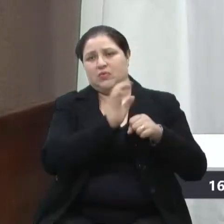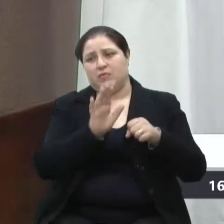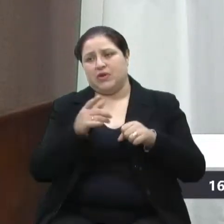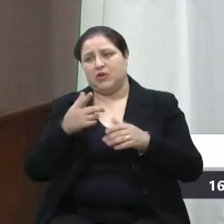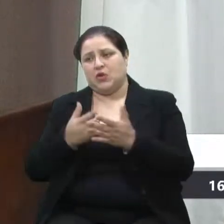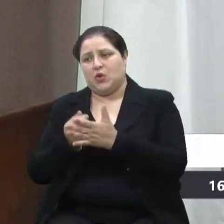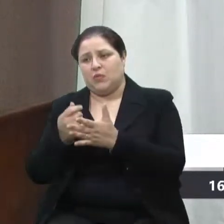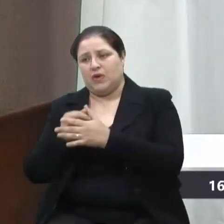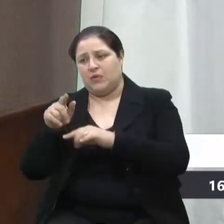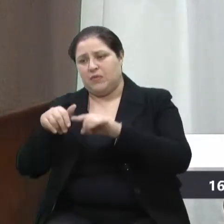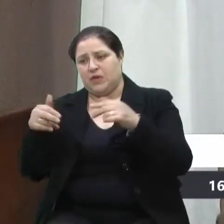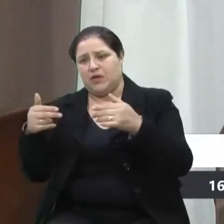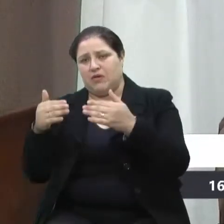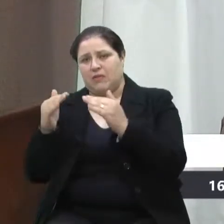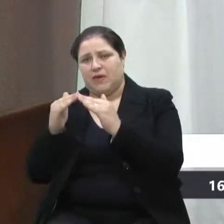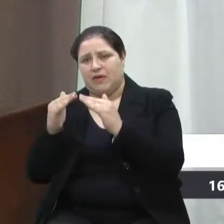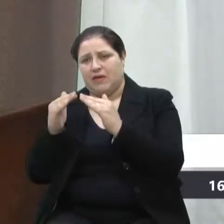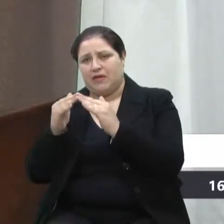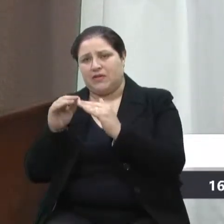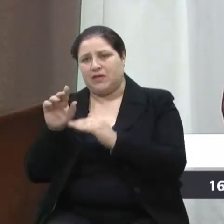equipamentos urbanos e comunitários,